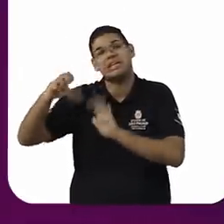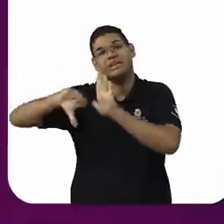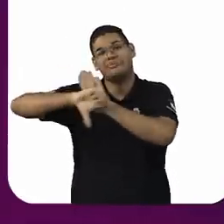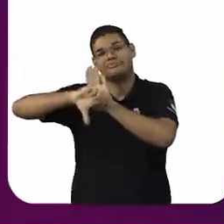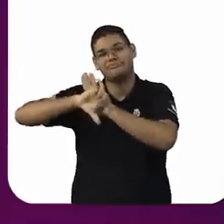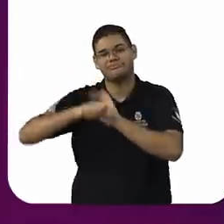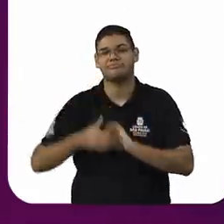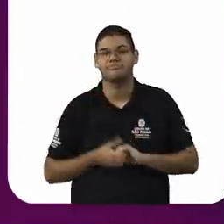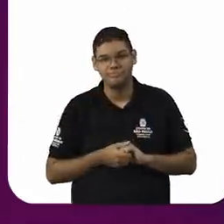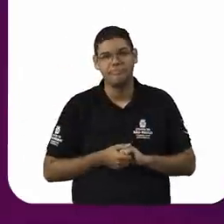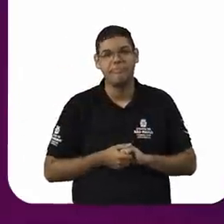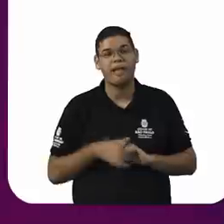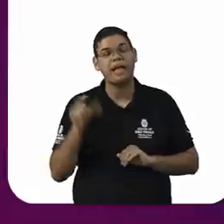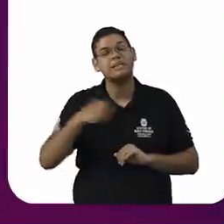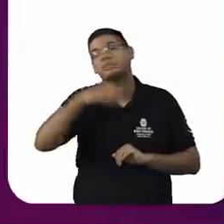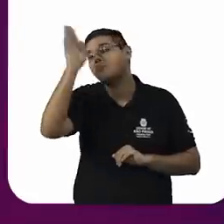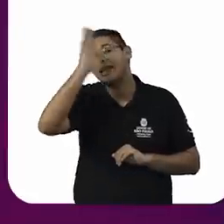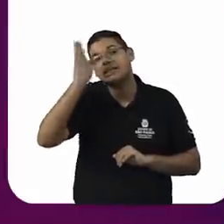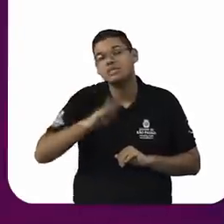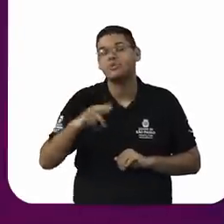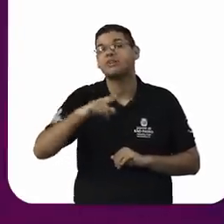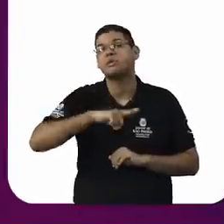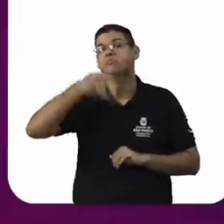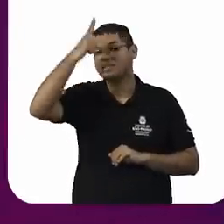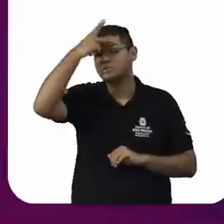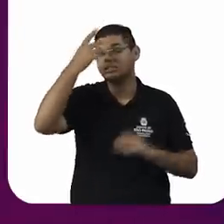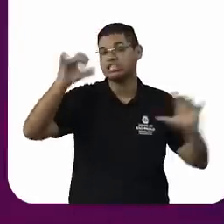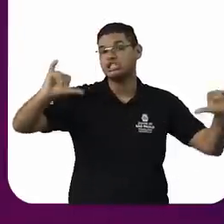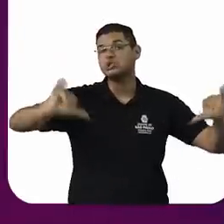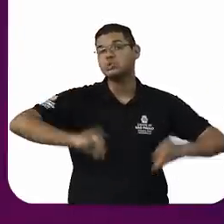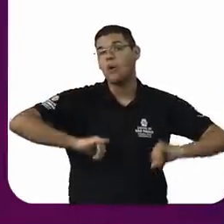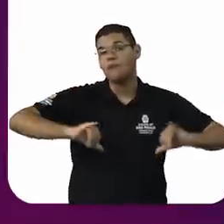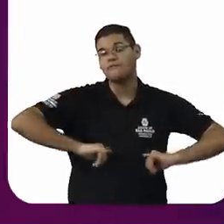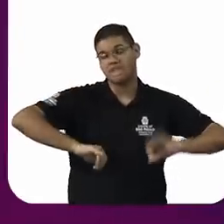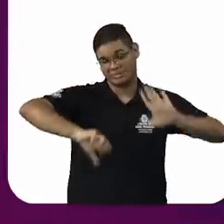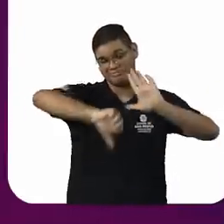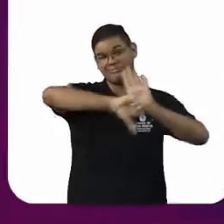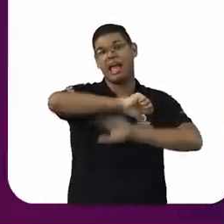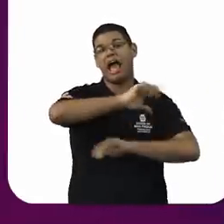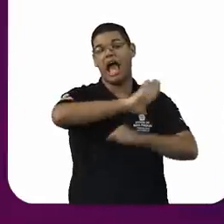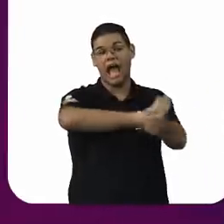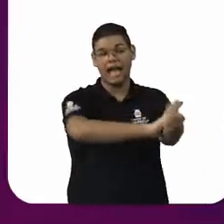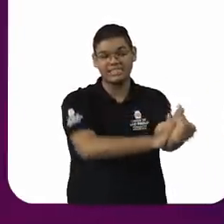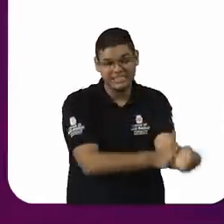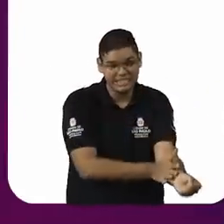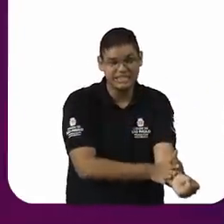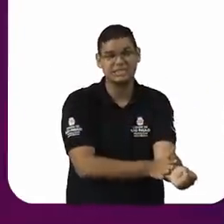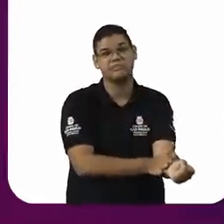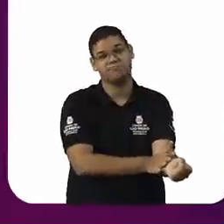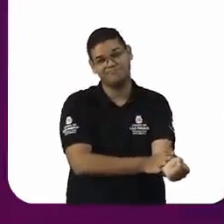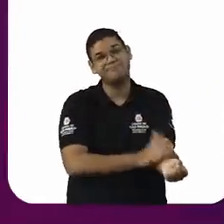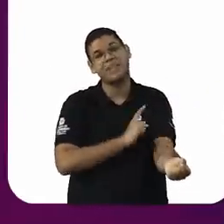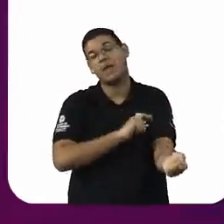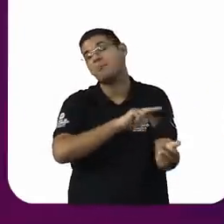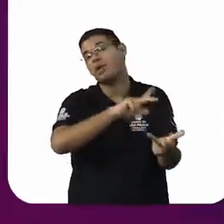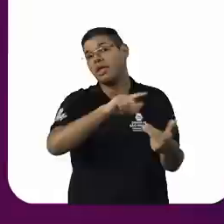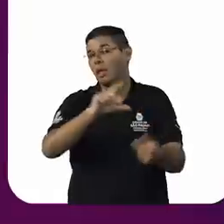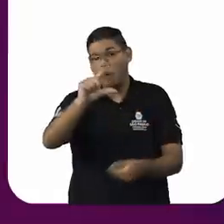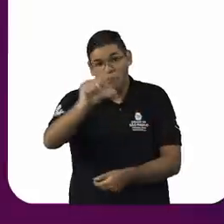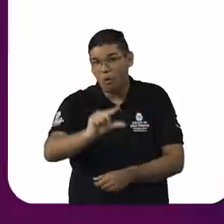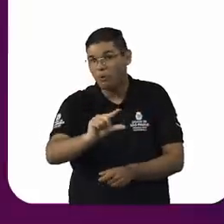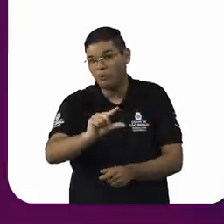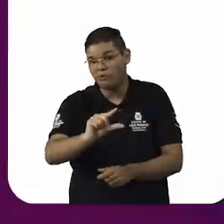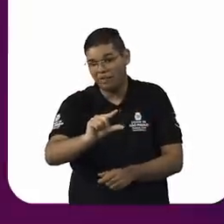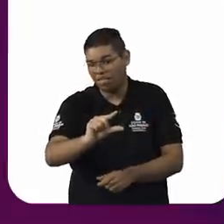sem racistas, não, nós temos racistas, sim, e não são poucos, não é? e temos o